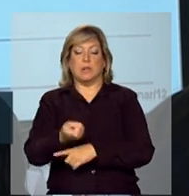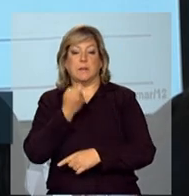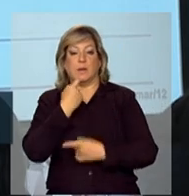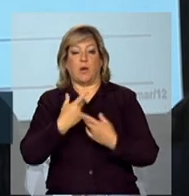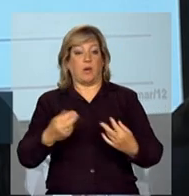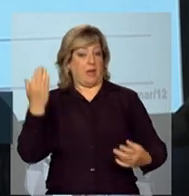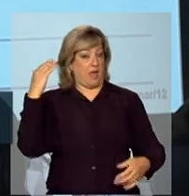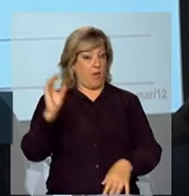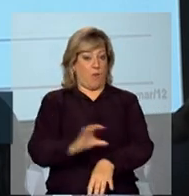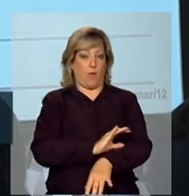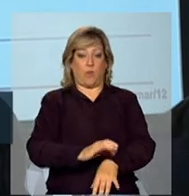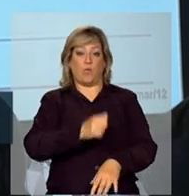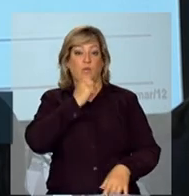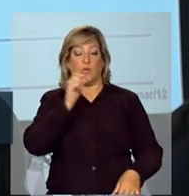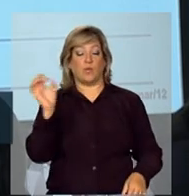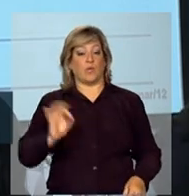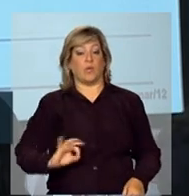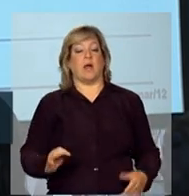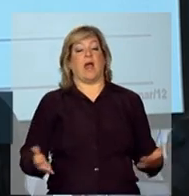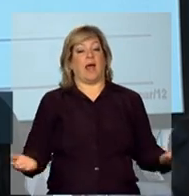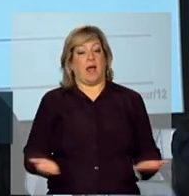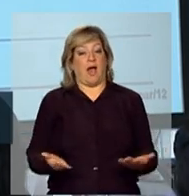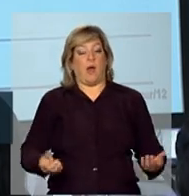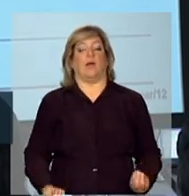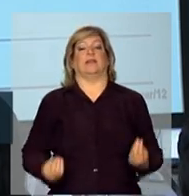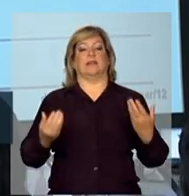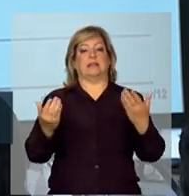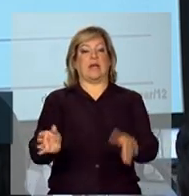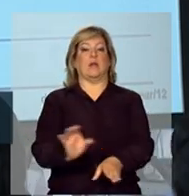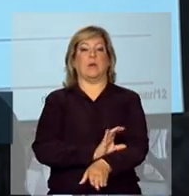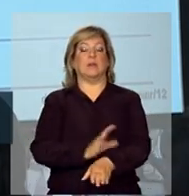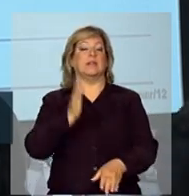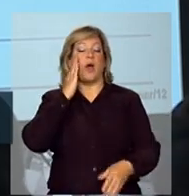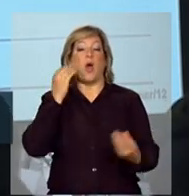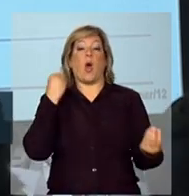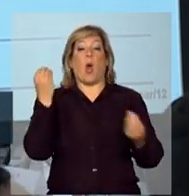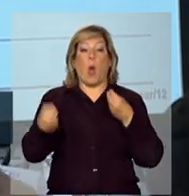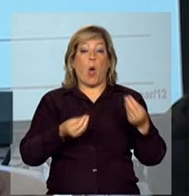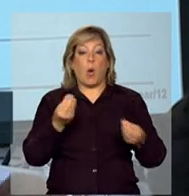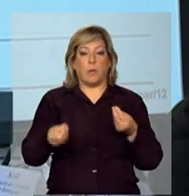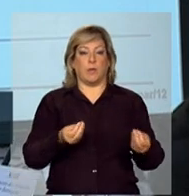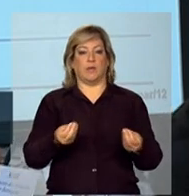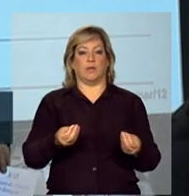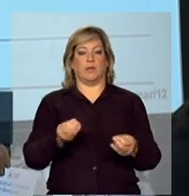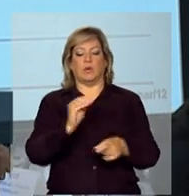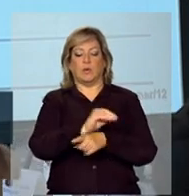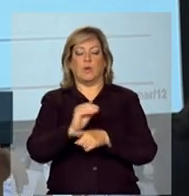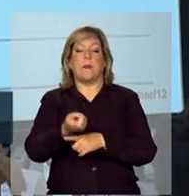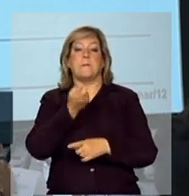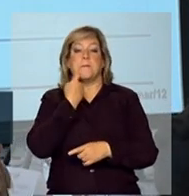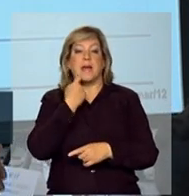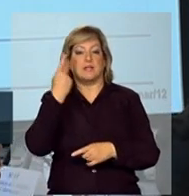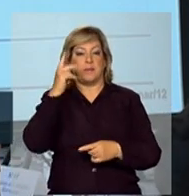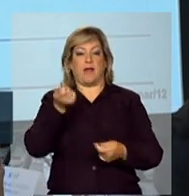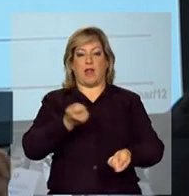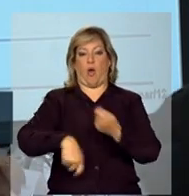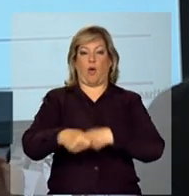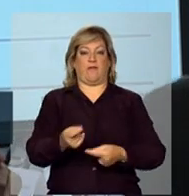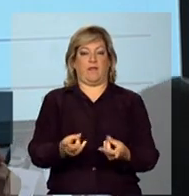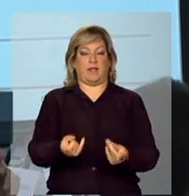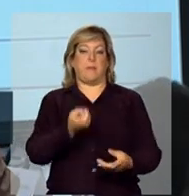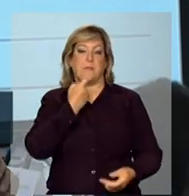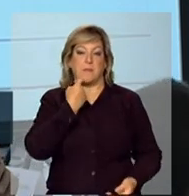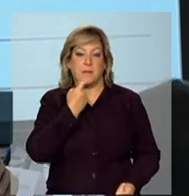tradicionais ofertados pelo Sistema S, que hoje estão sendo ofertados. Então, nós temos um papel dos senhores também nos tensionar para que a gente